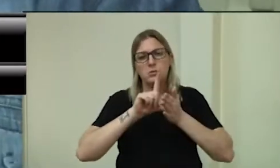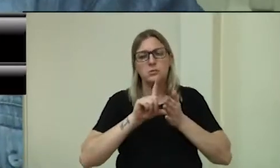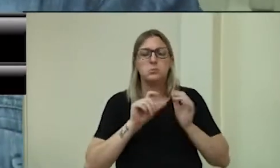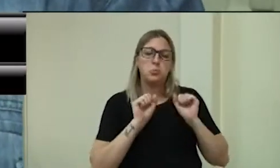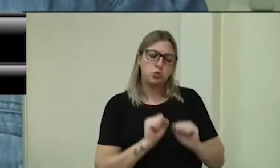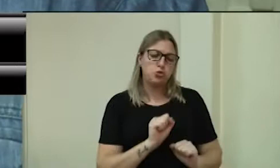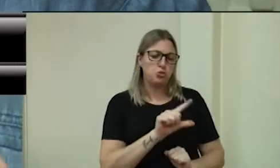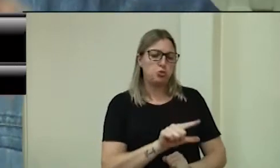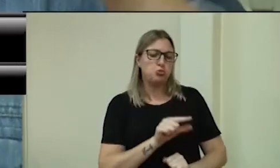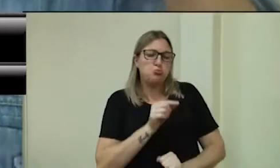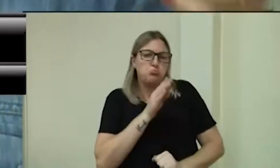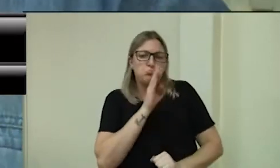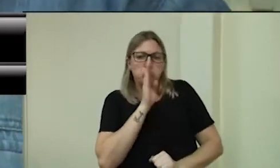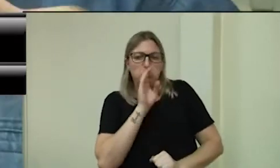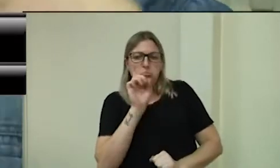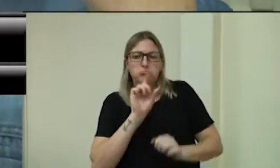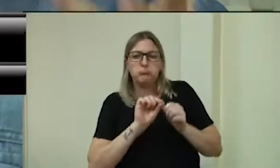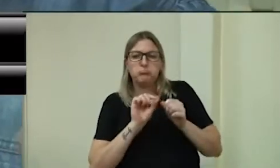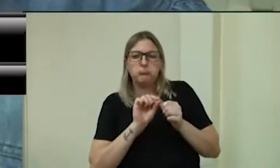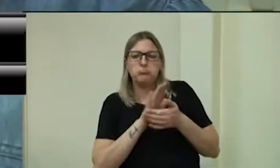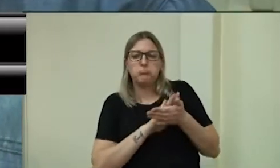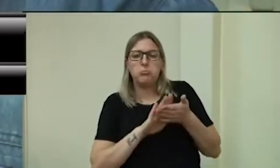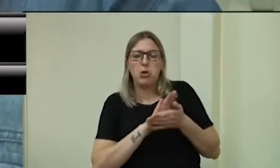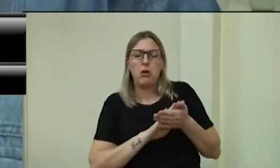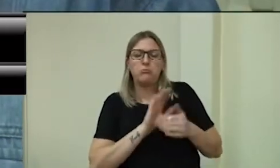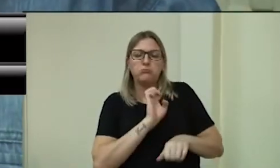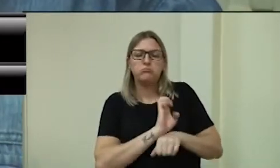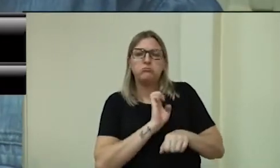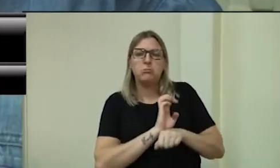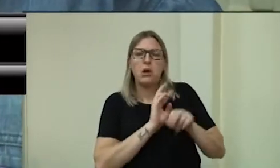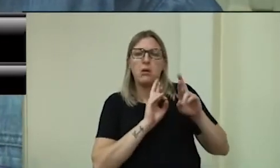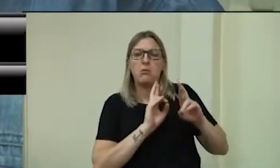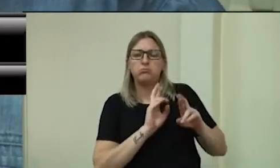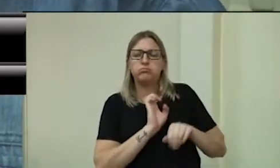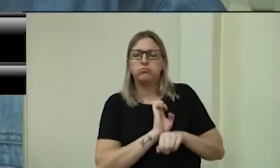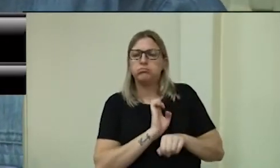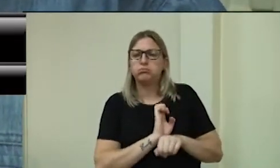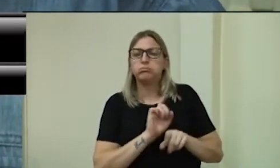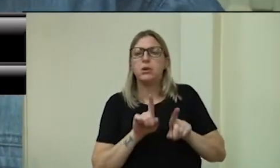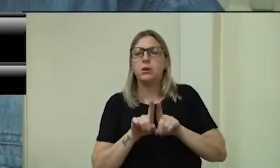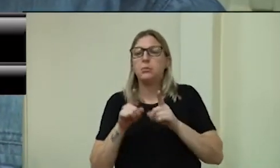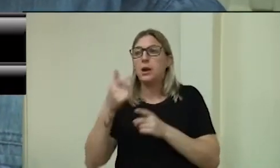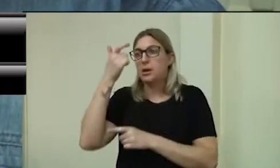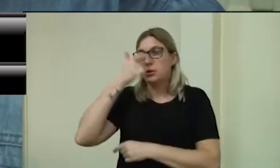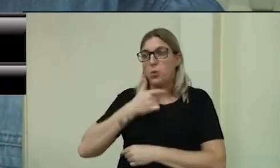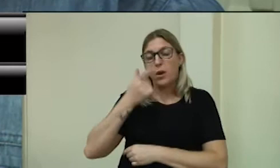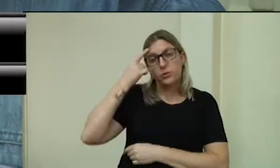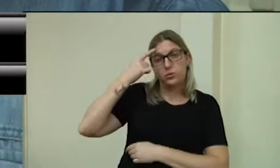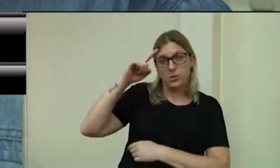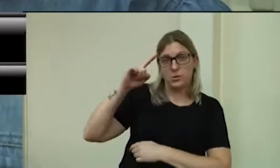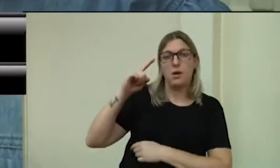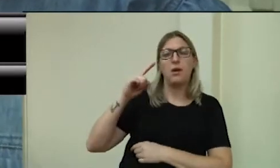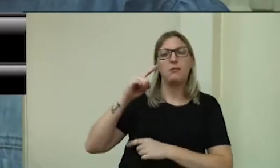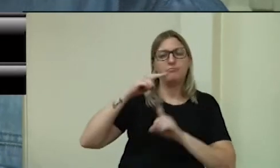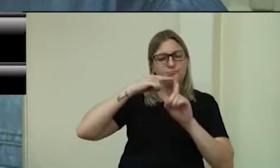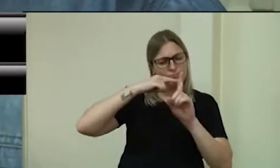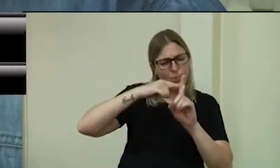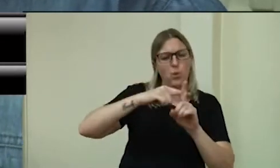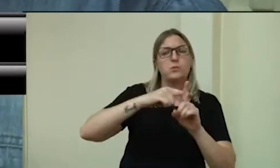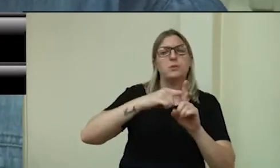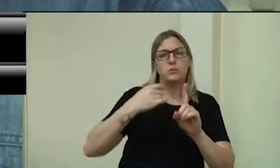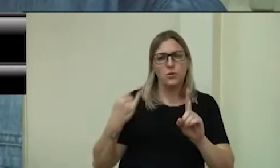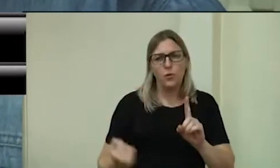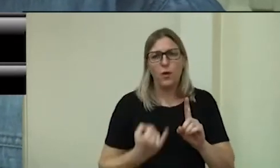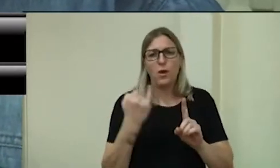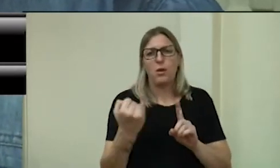nada, vamos esperar, vamos aguardar, mas eu acho uma iniciativa muito positiva do